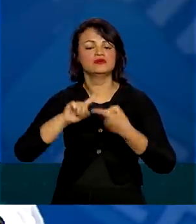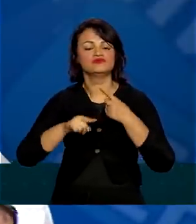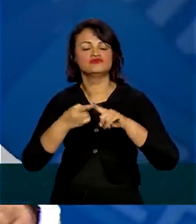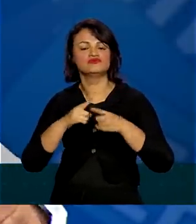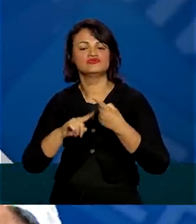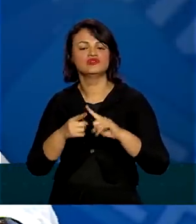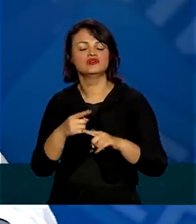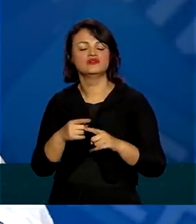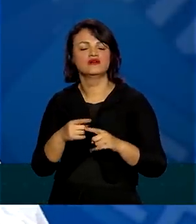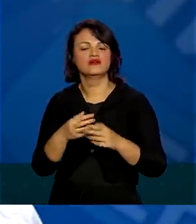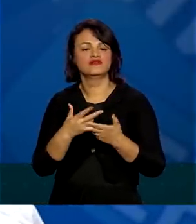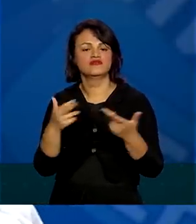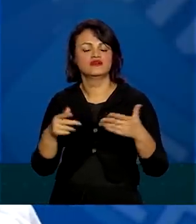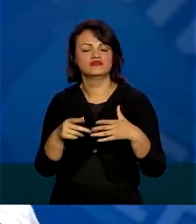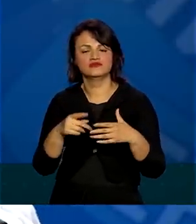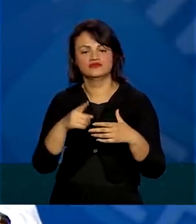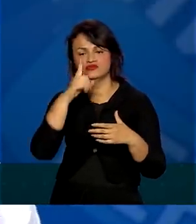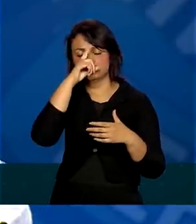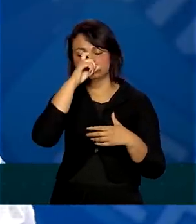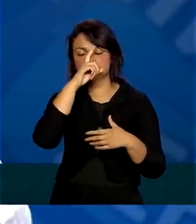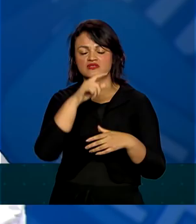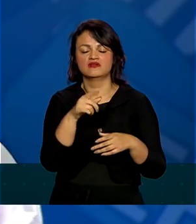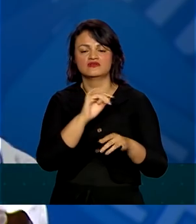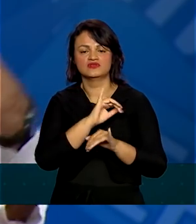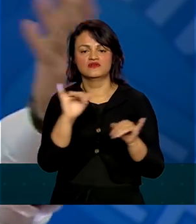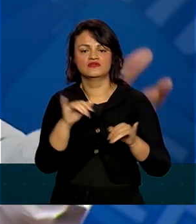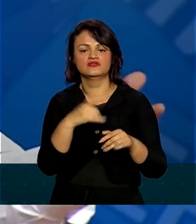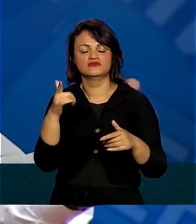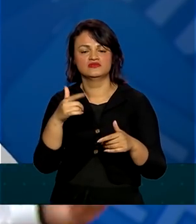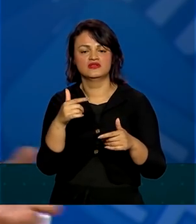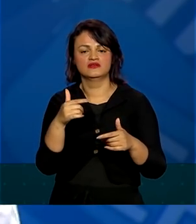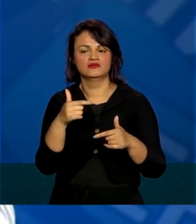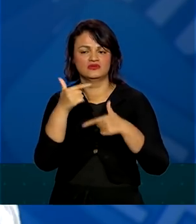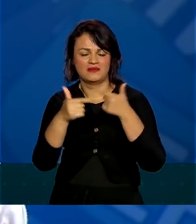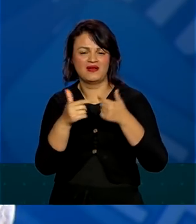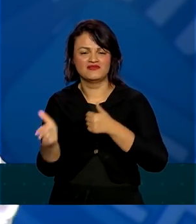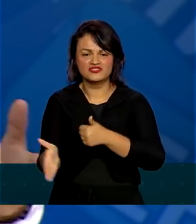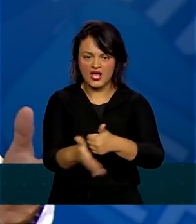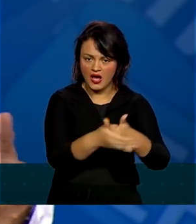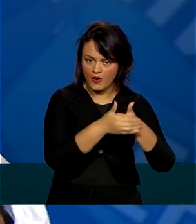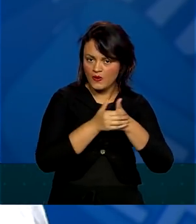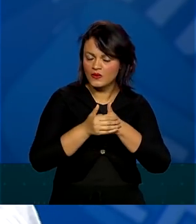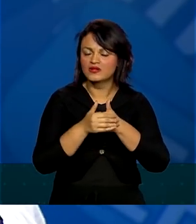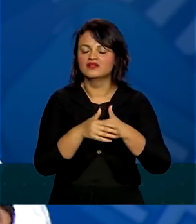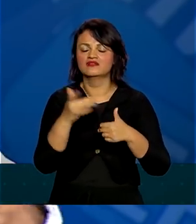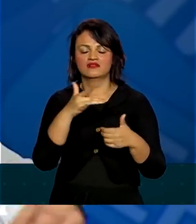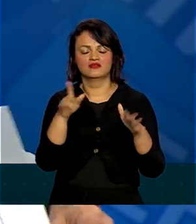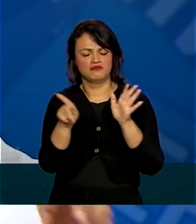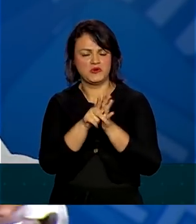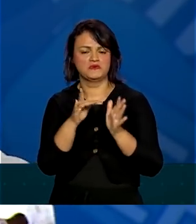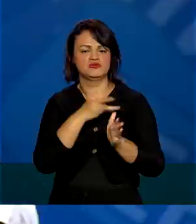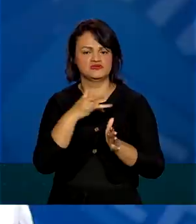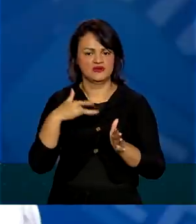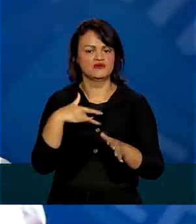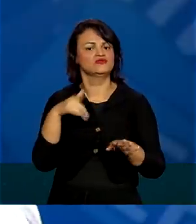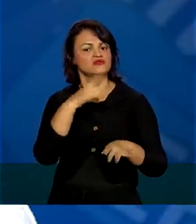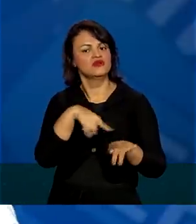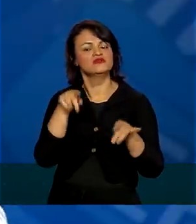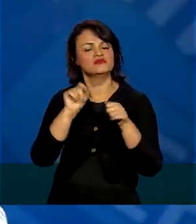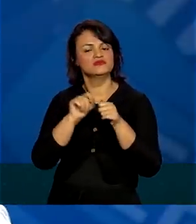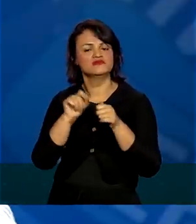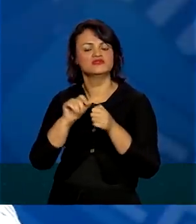questão eventual de hospitais de campanha. gente tem a operação acolhida lá, que tem uma parte que é saúde, que a gente vai fazer